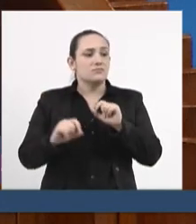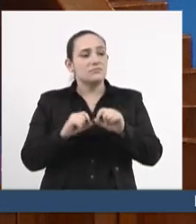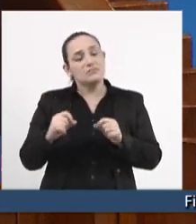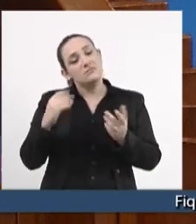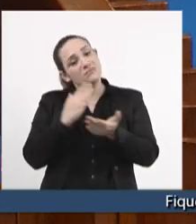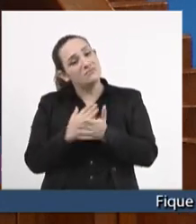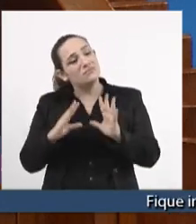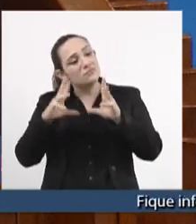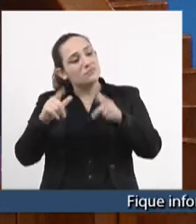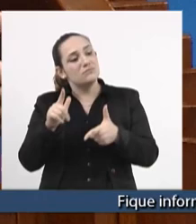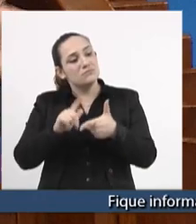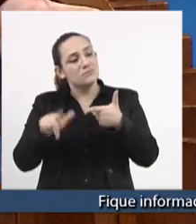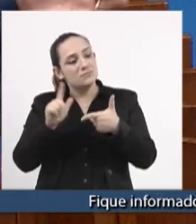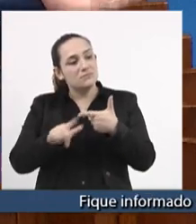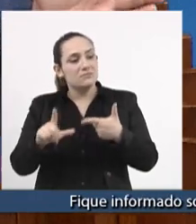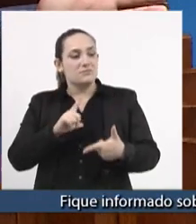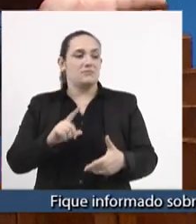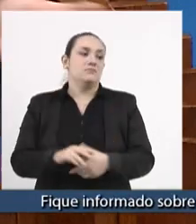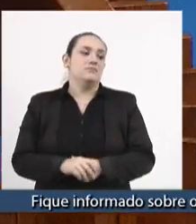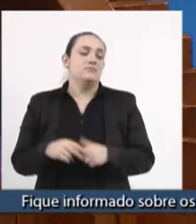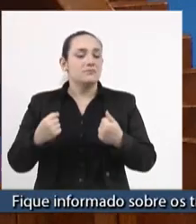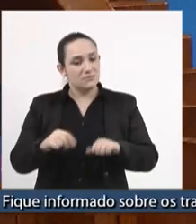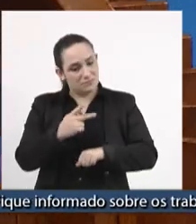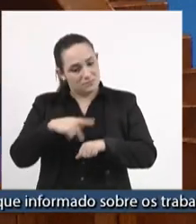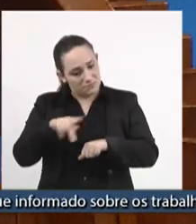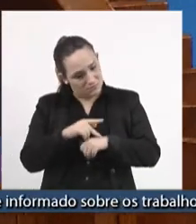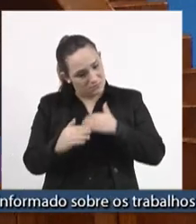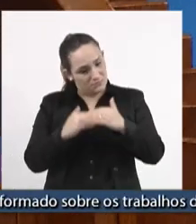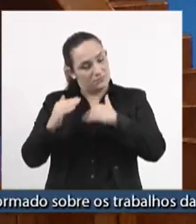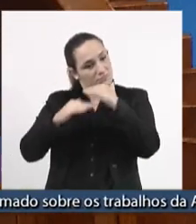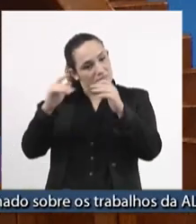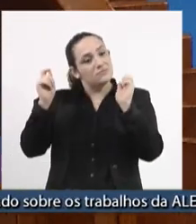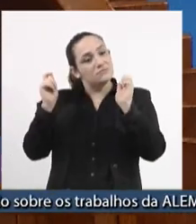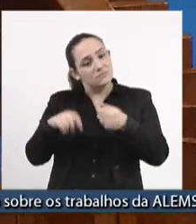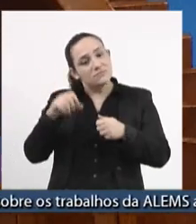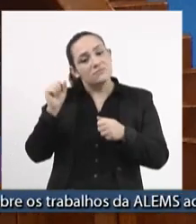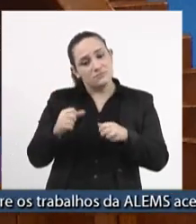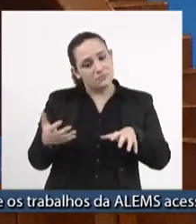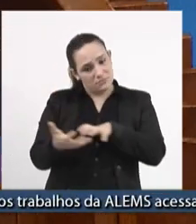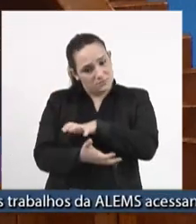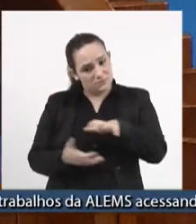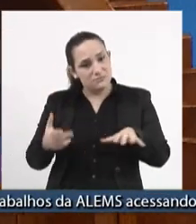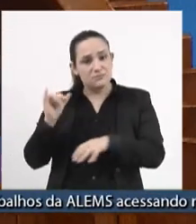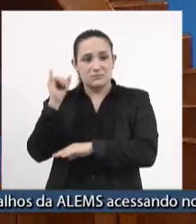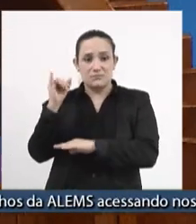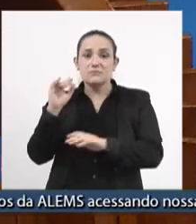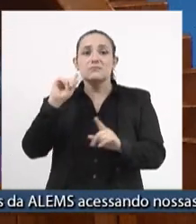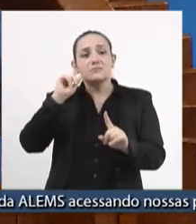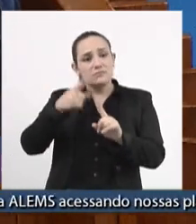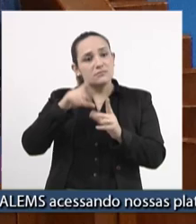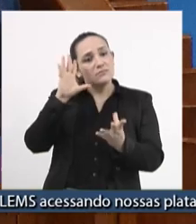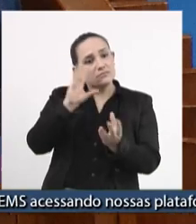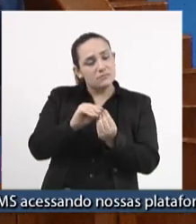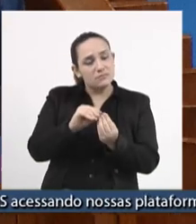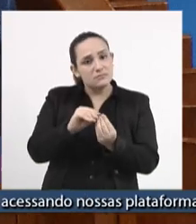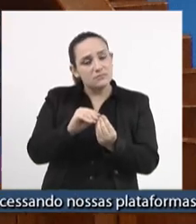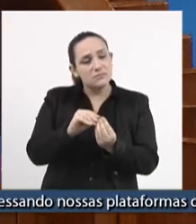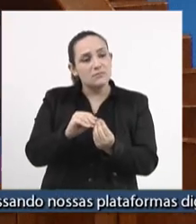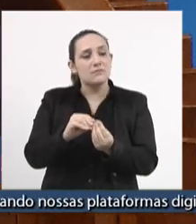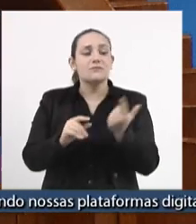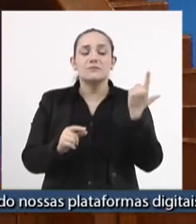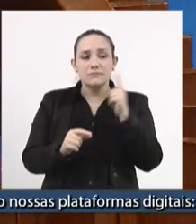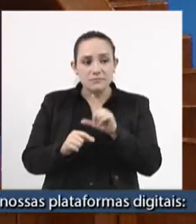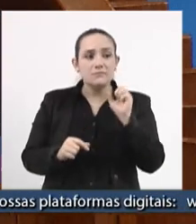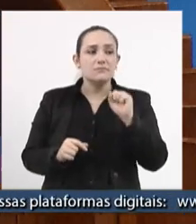que eles possuem e vamos deixar esse país crescer. É possível contratar uma reforma tributária objetiva, pragmática, que vai fazer com que o